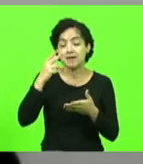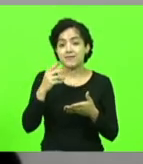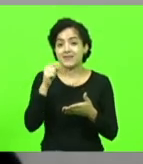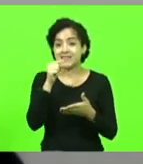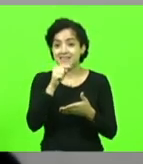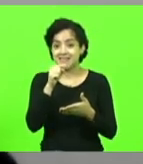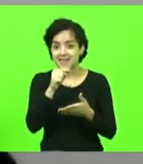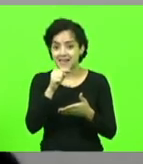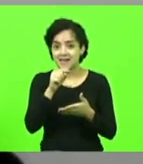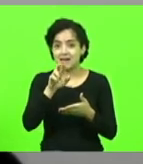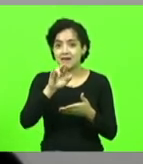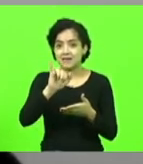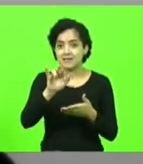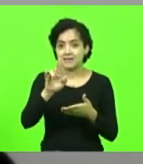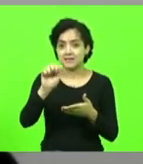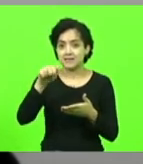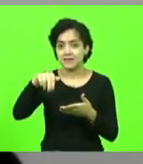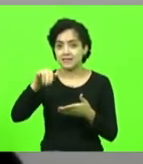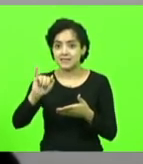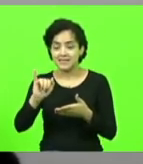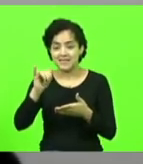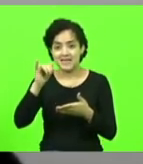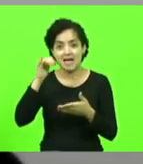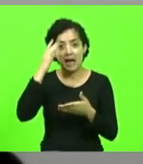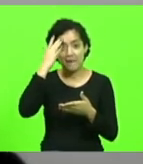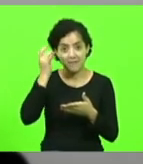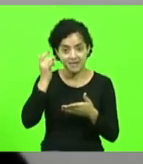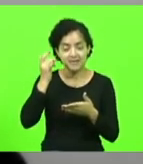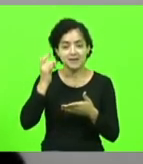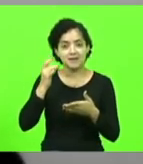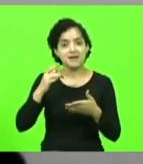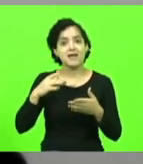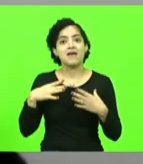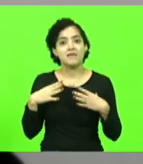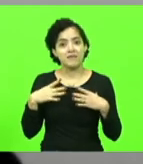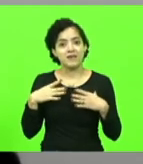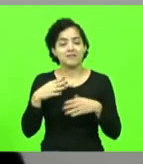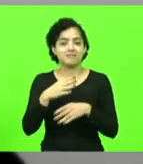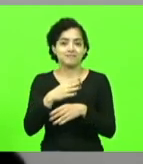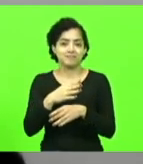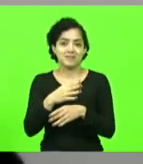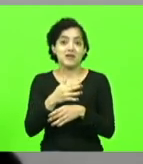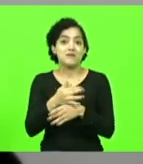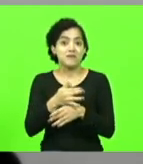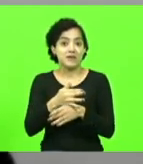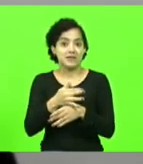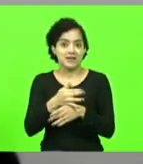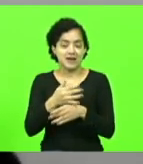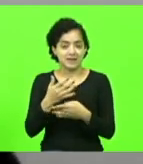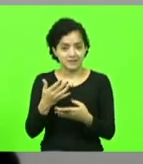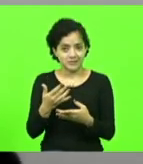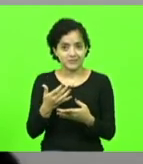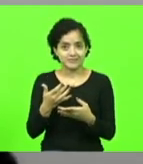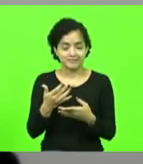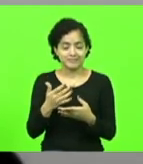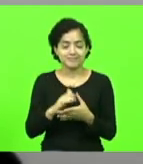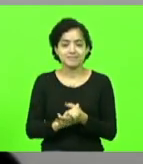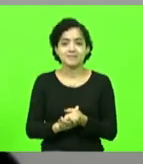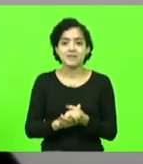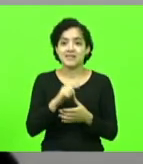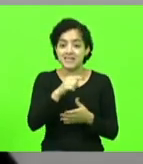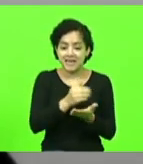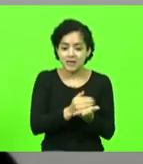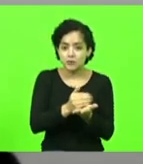em Irani, amanhã, inclusive, é feriado municipal, o Irani ali é o berço do Contestado,